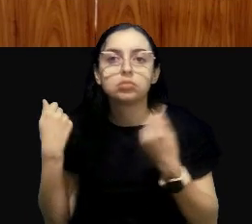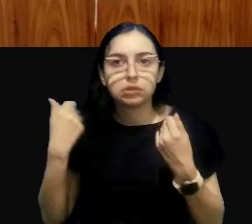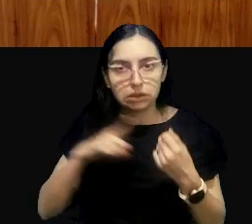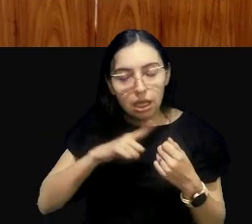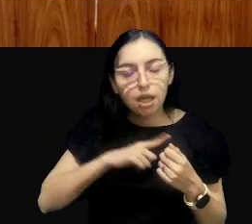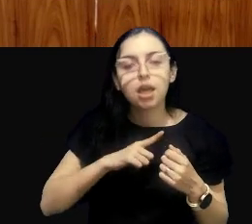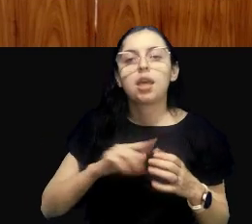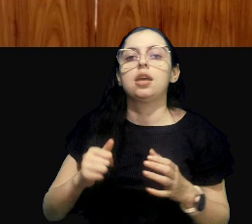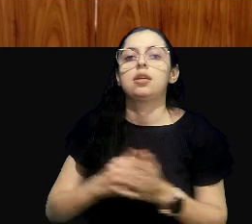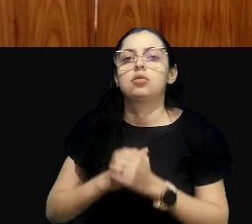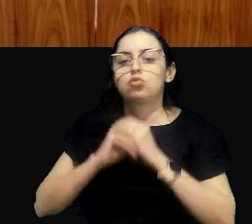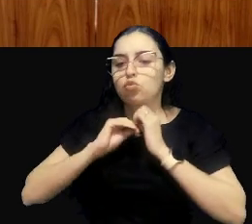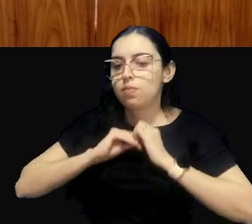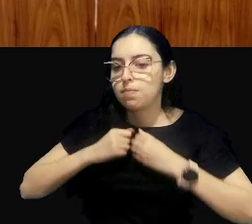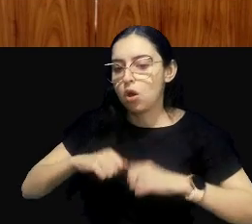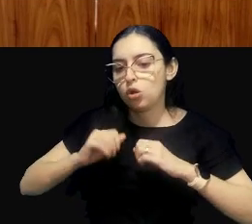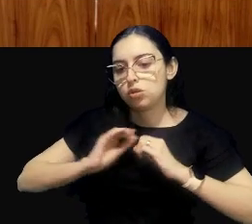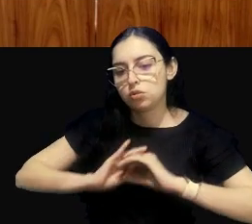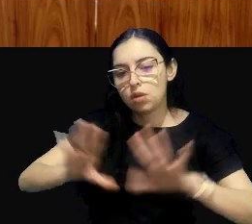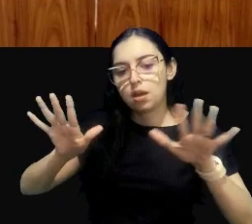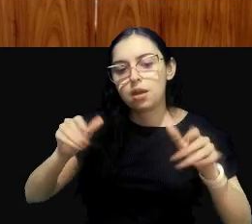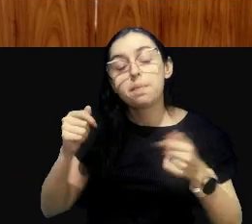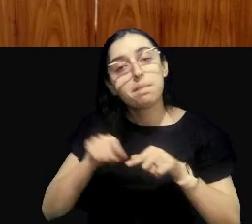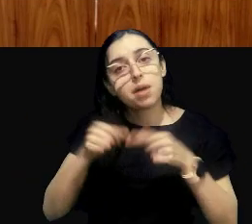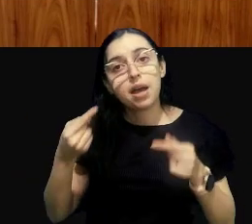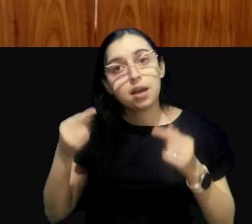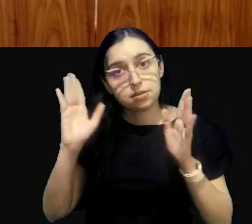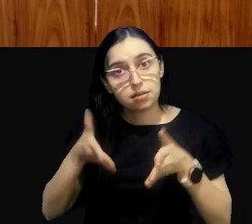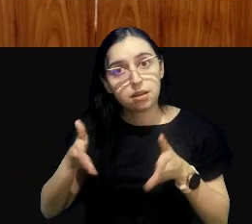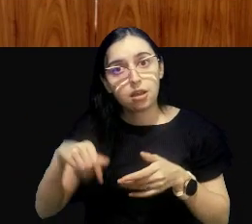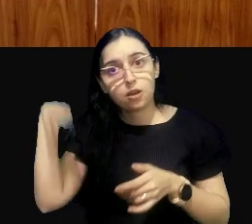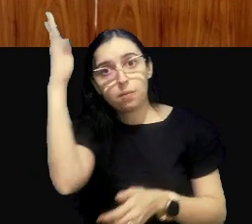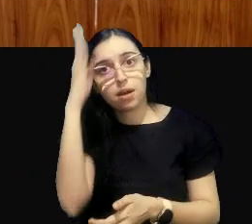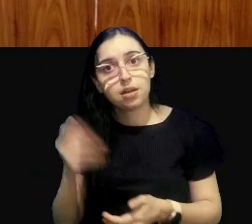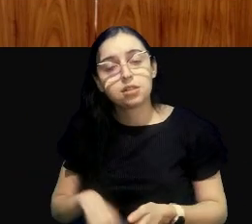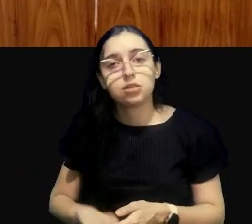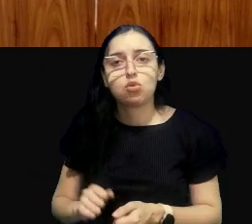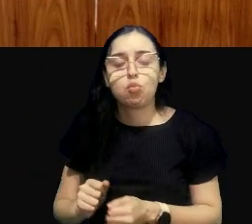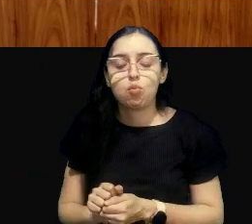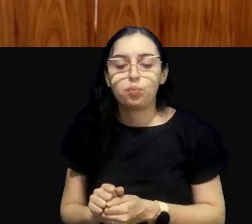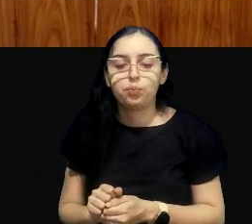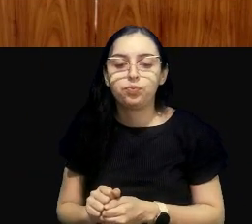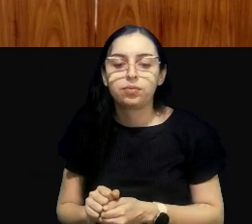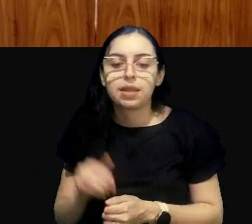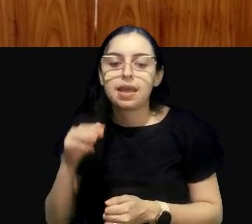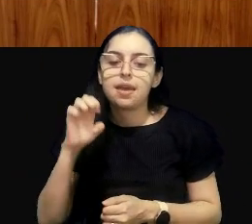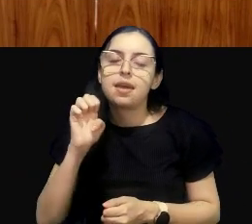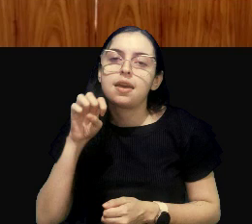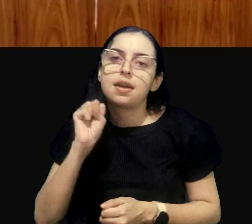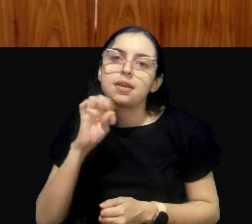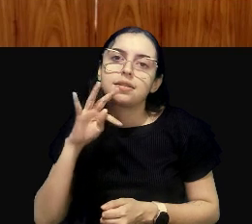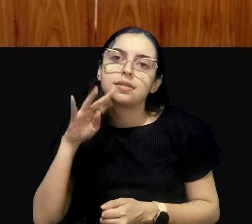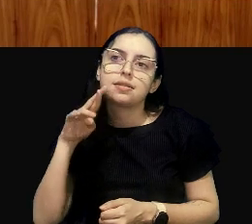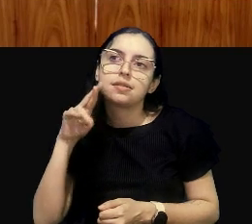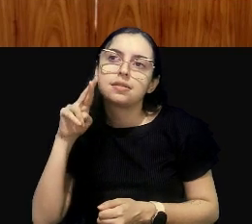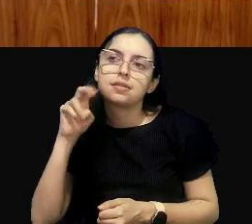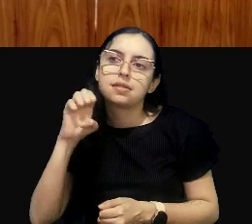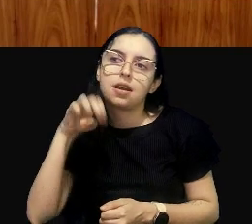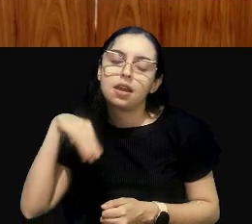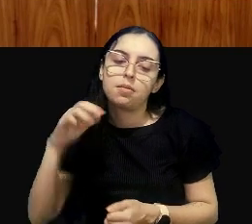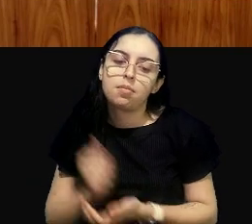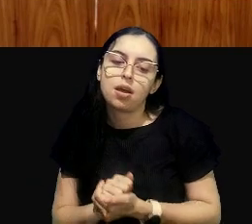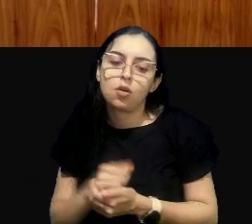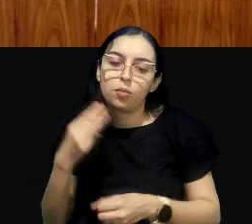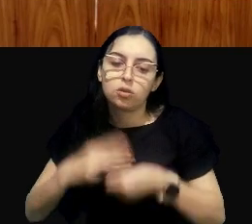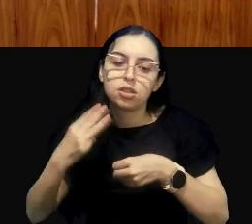posso depois compartilhar com vocês, mas aqui no Brasil nós temos, né, em Extrema, que é um município de Minas Gerais, que é um município